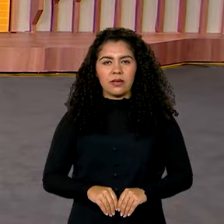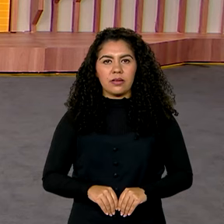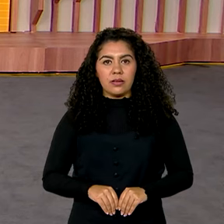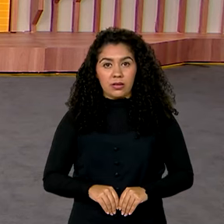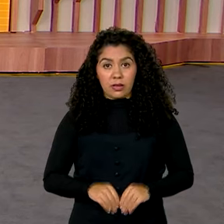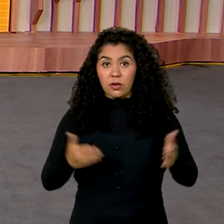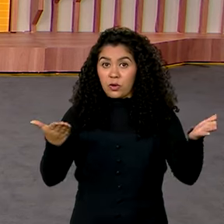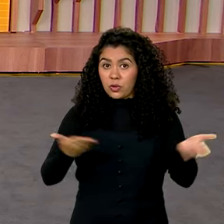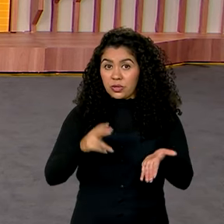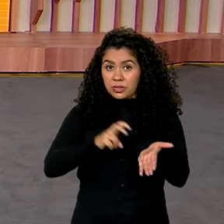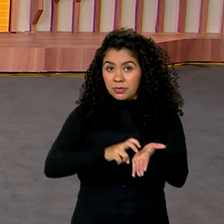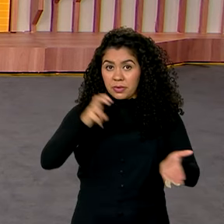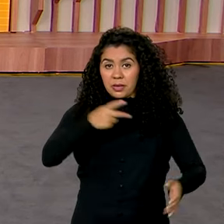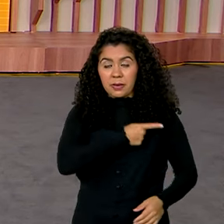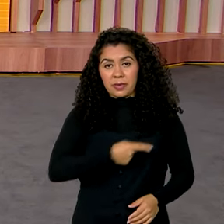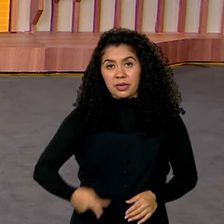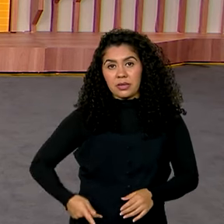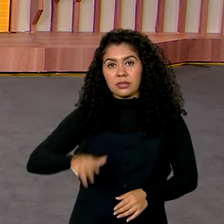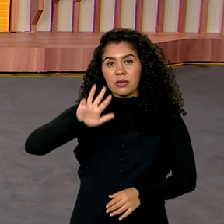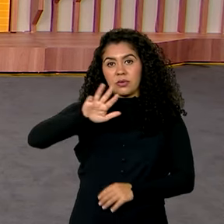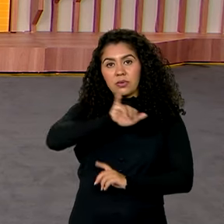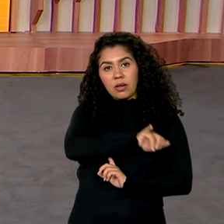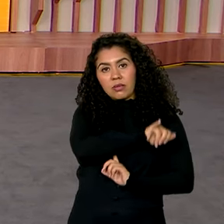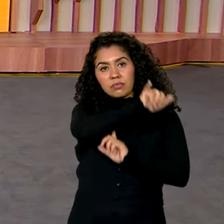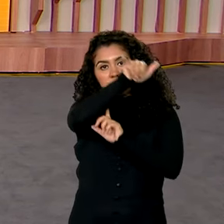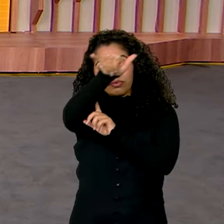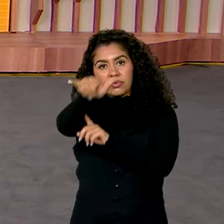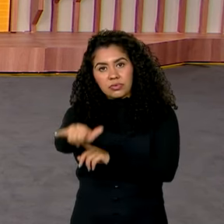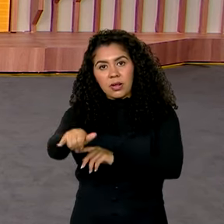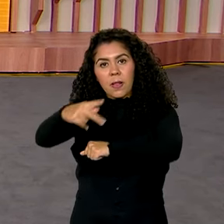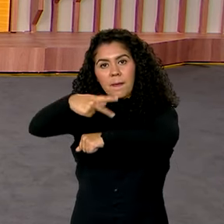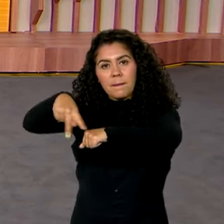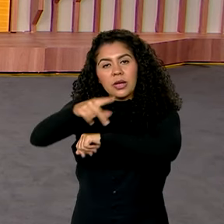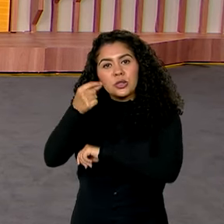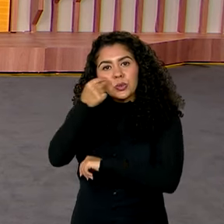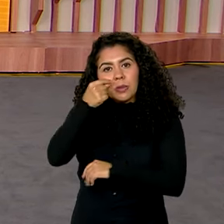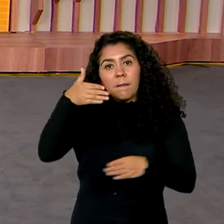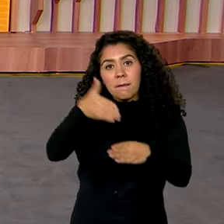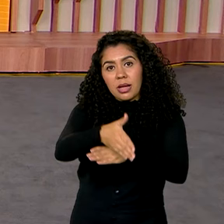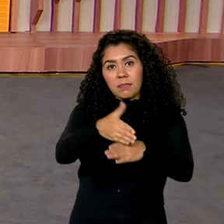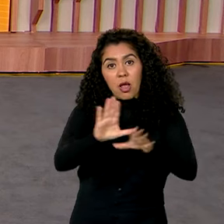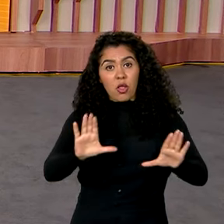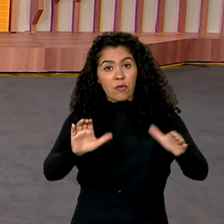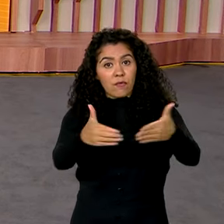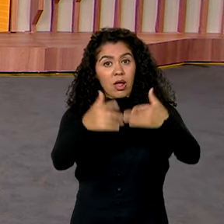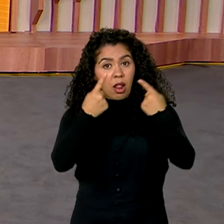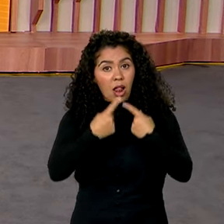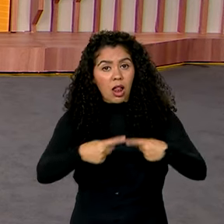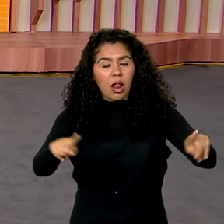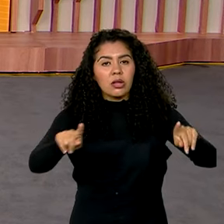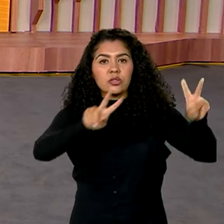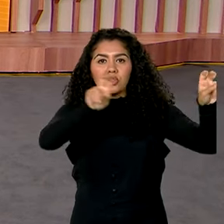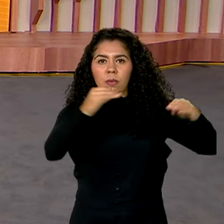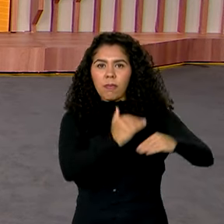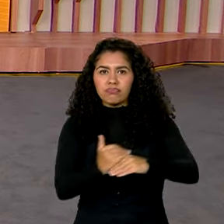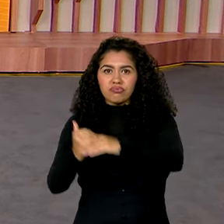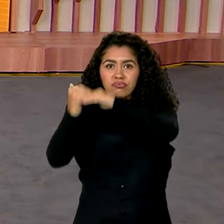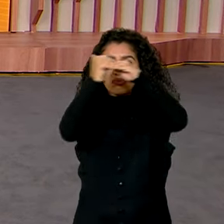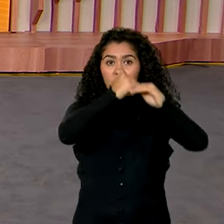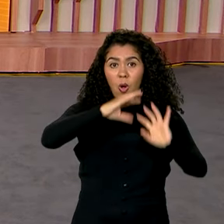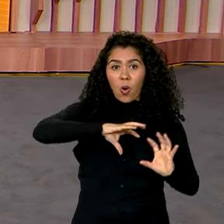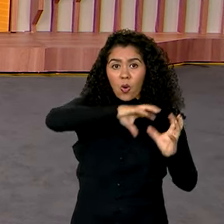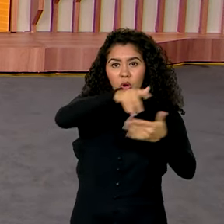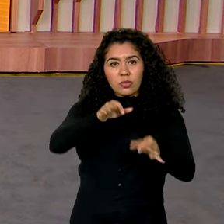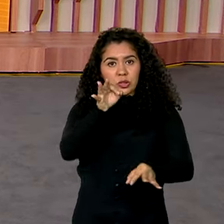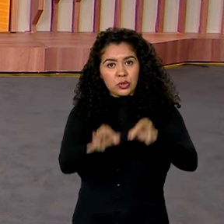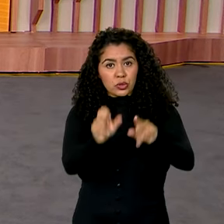O presidente Lula desembarcou hoje de manhã na Suíça para participar do fórum que inaugura a Coalizão Global para